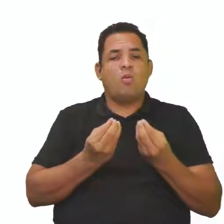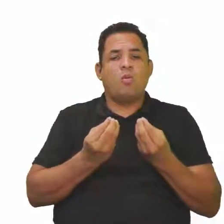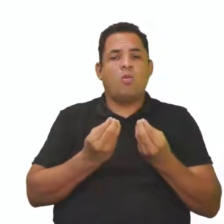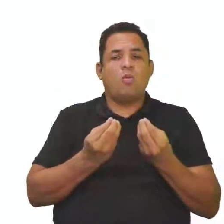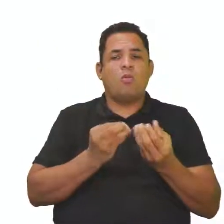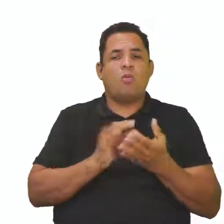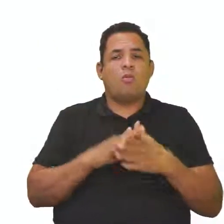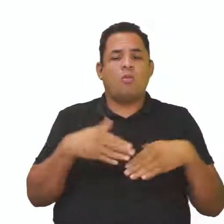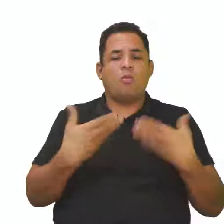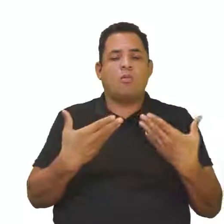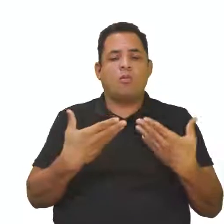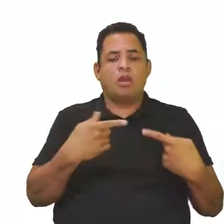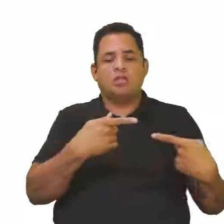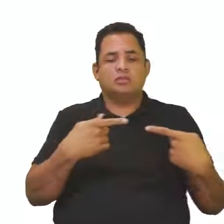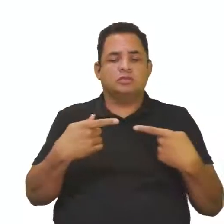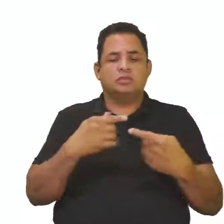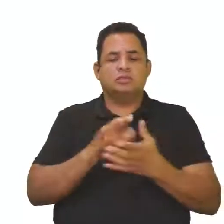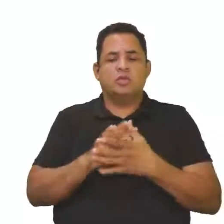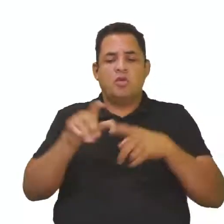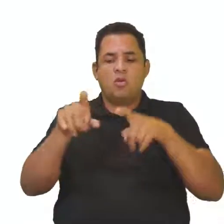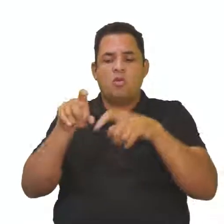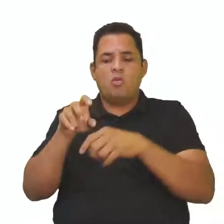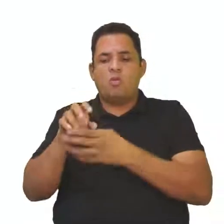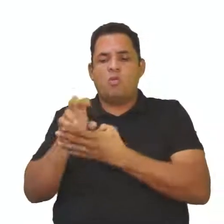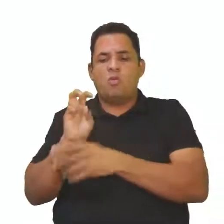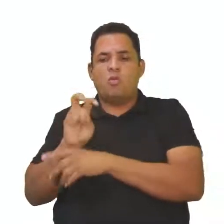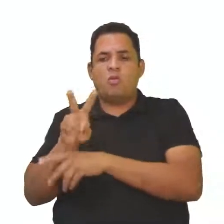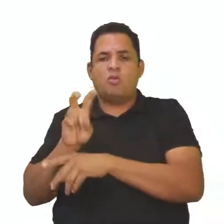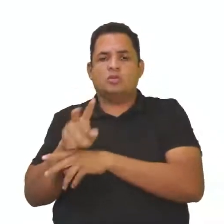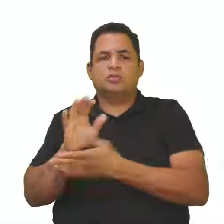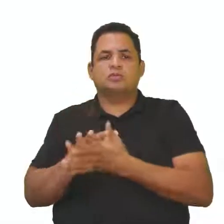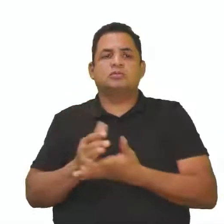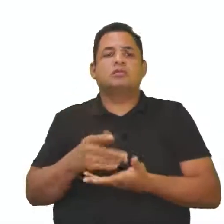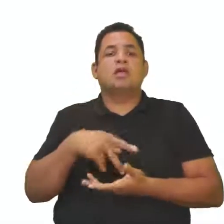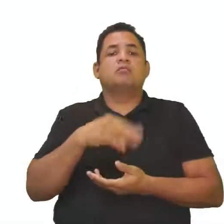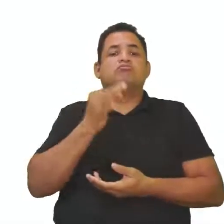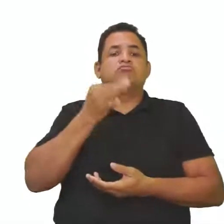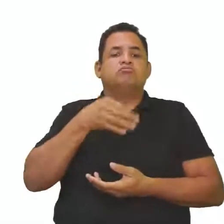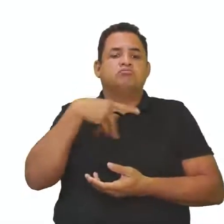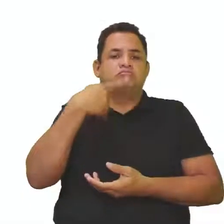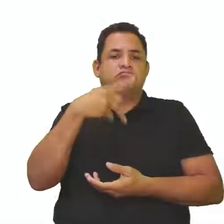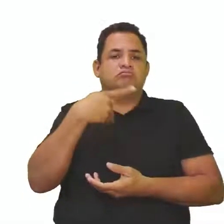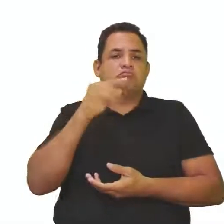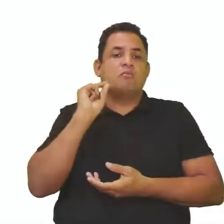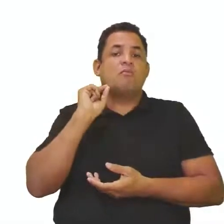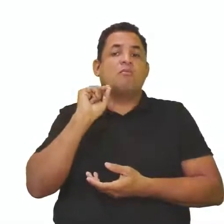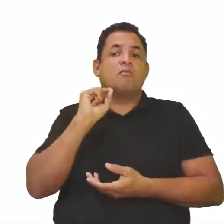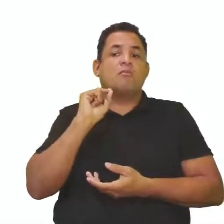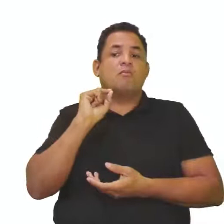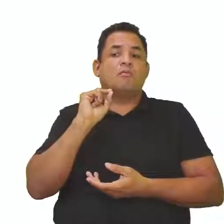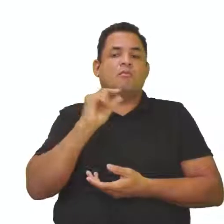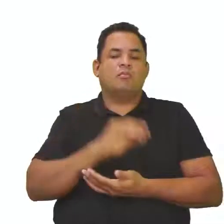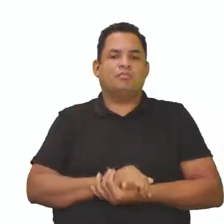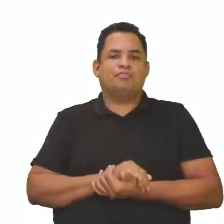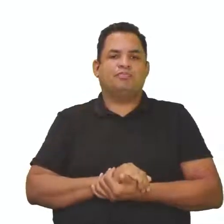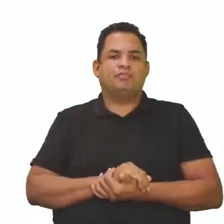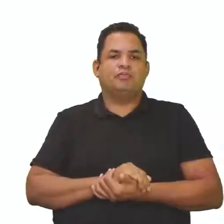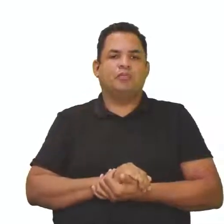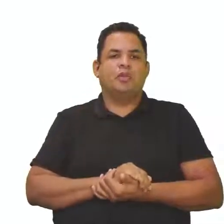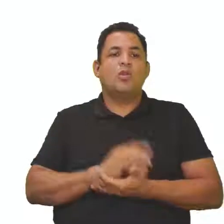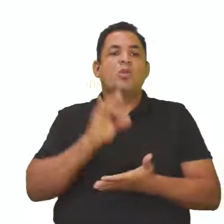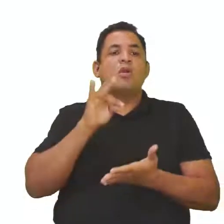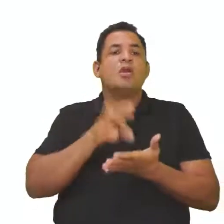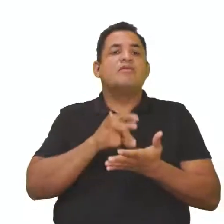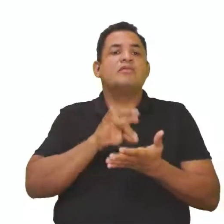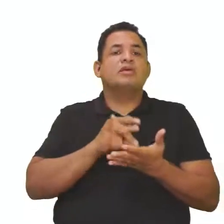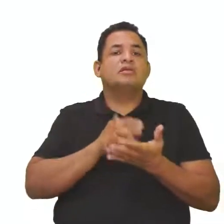quanto aos agrotóxicos, é correto afirmar quê? Então, ele quer saber aqui, o que nós podemos afirmar